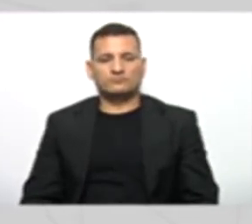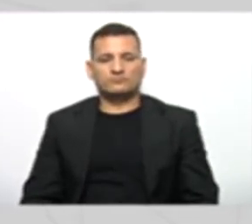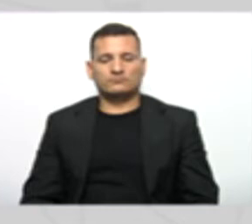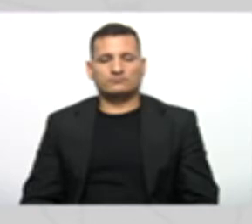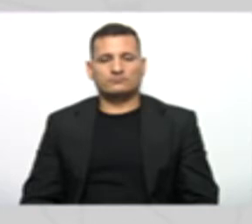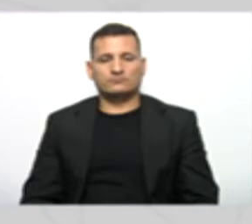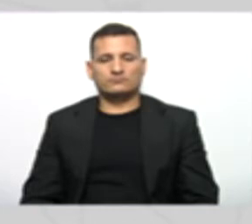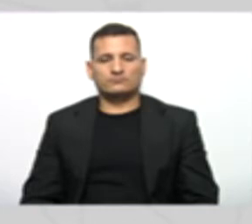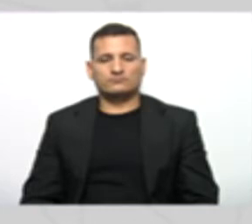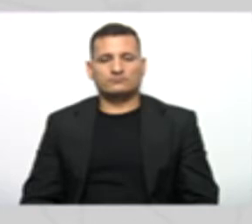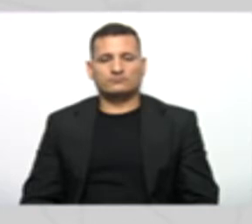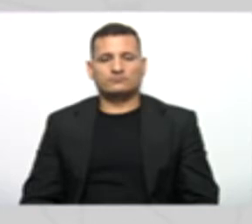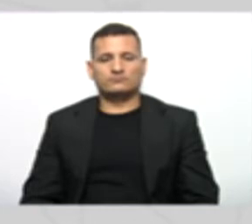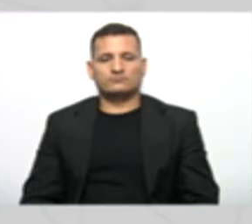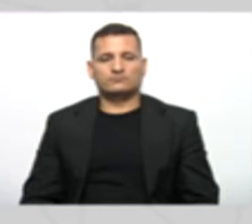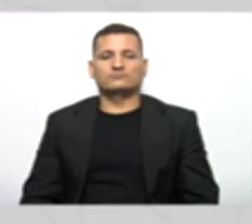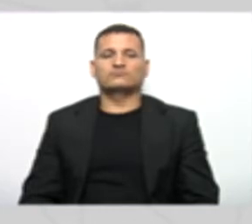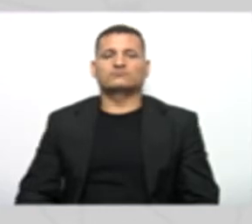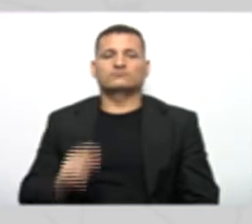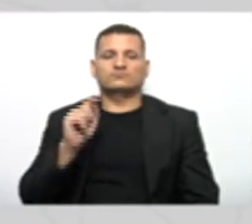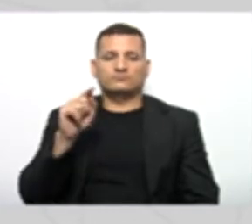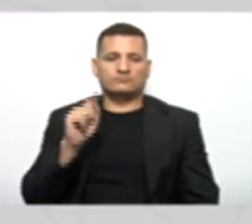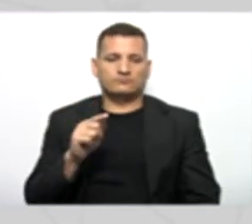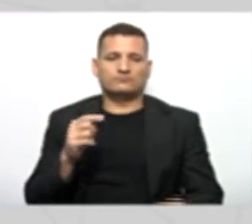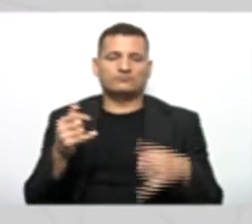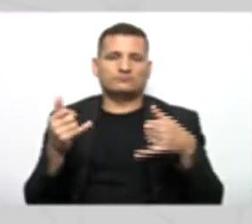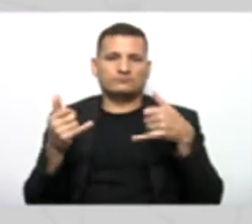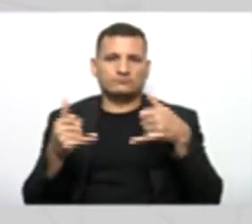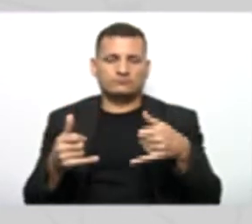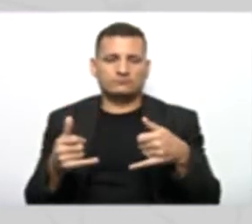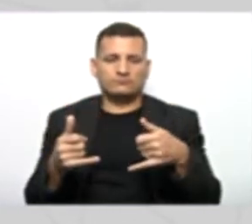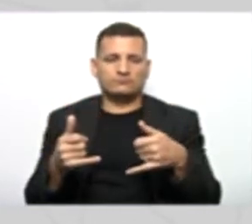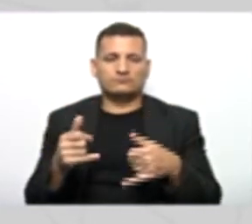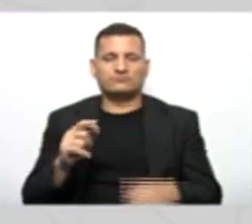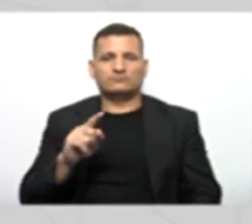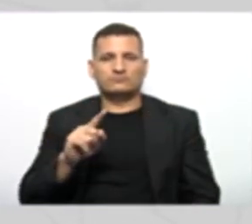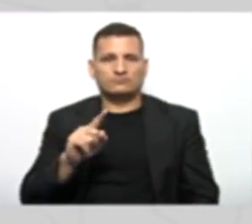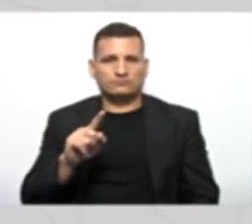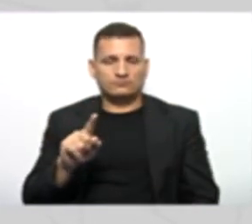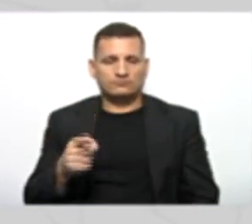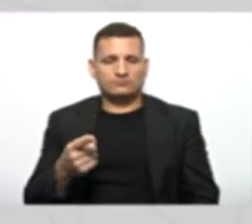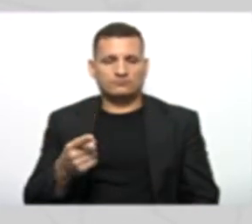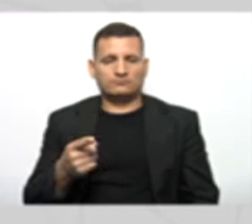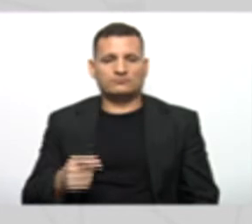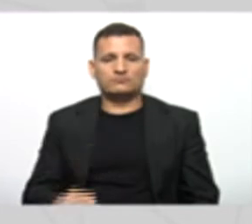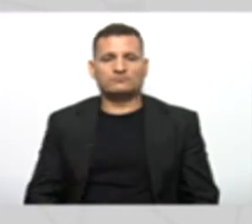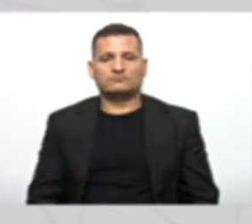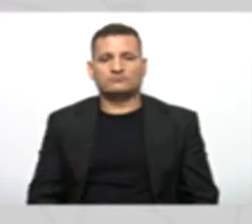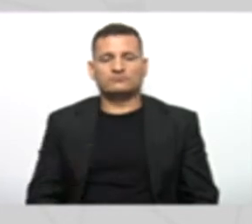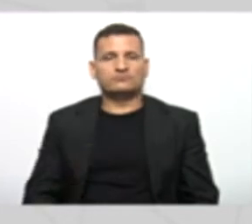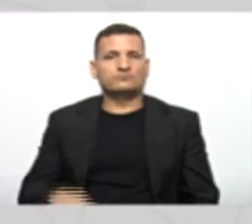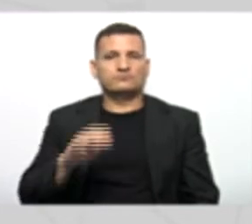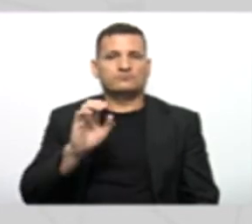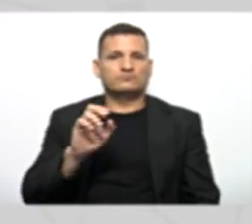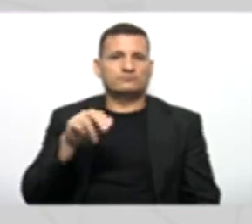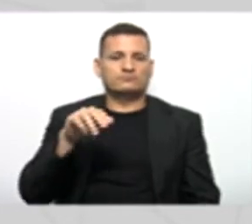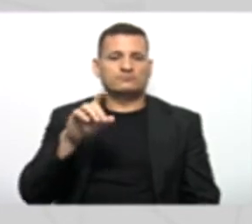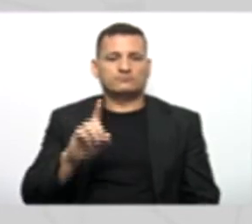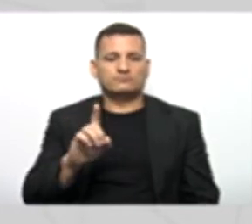Dois pontos E o formatador Endereço